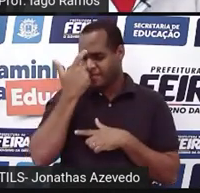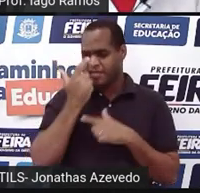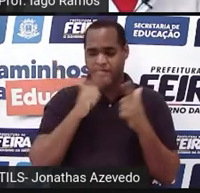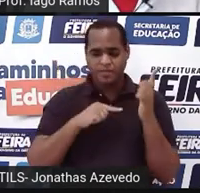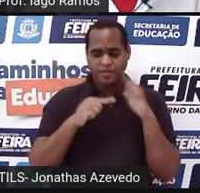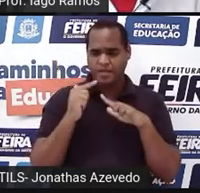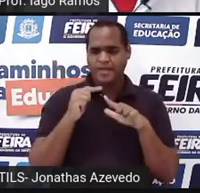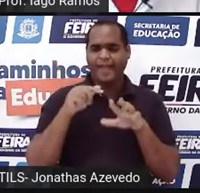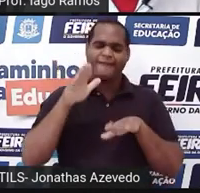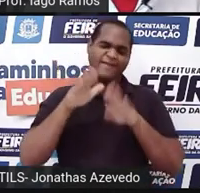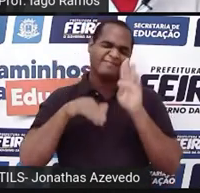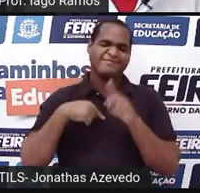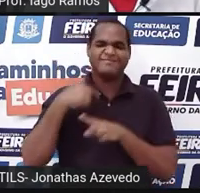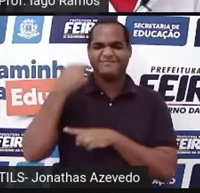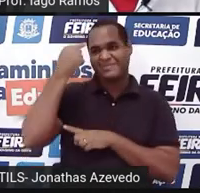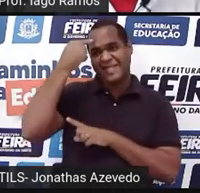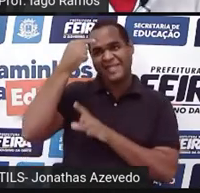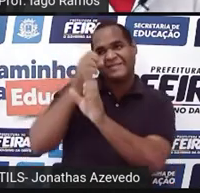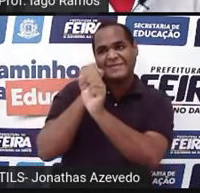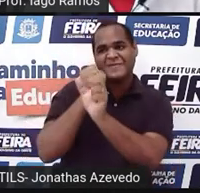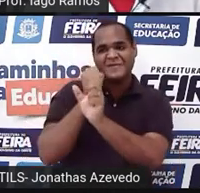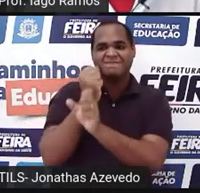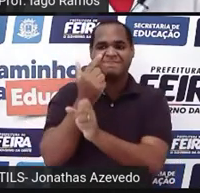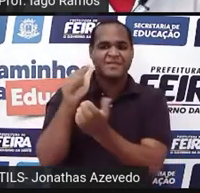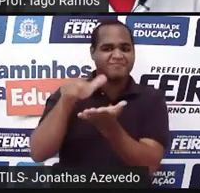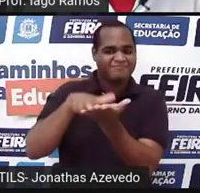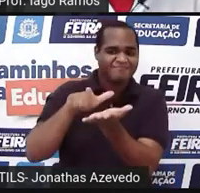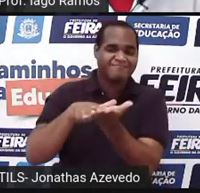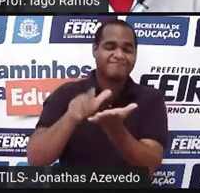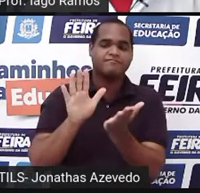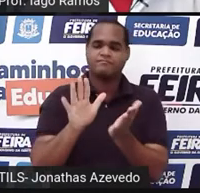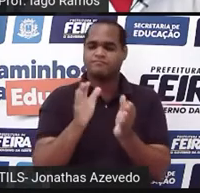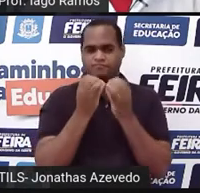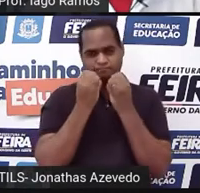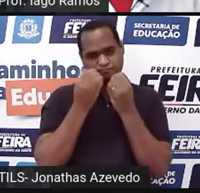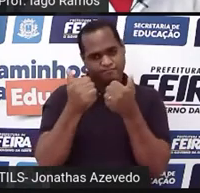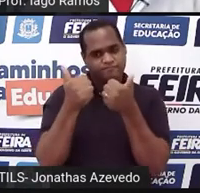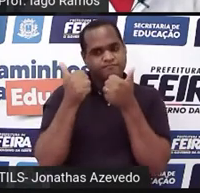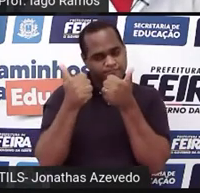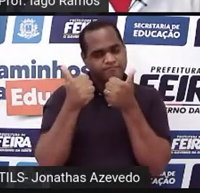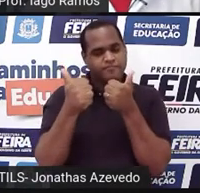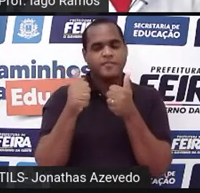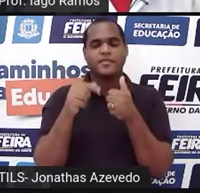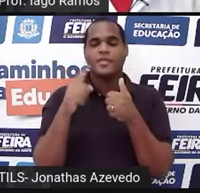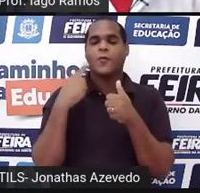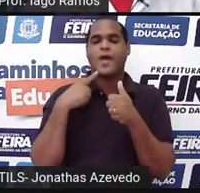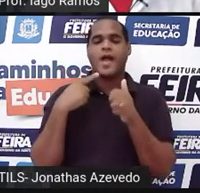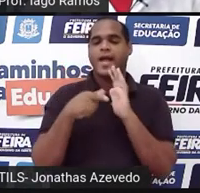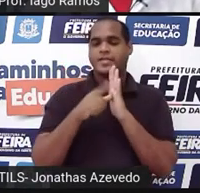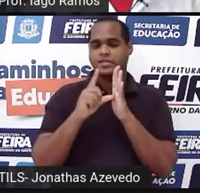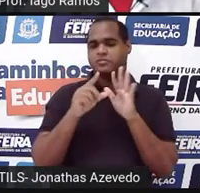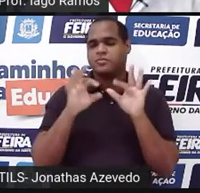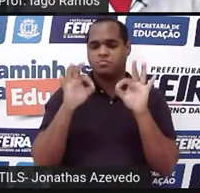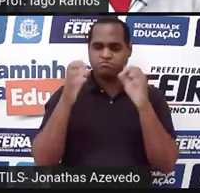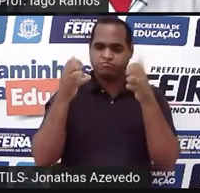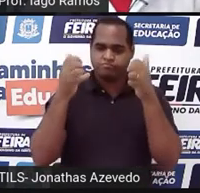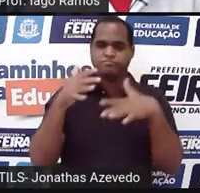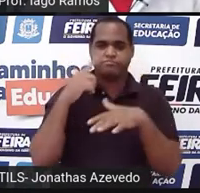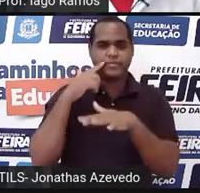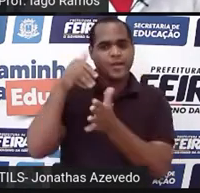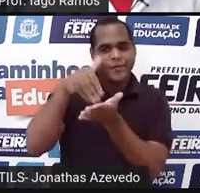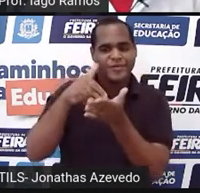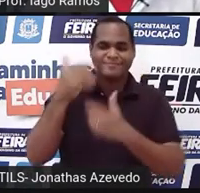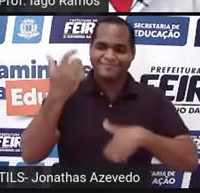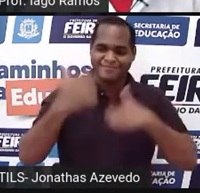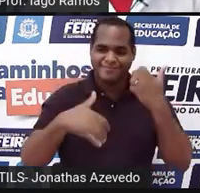a gente, às vezes, não tem a calculadora ou papel? Beleza, foi isso que a gente comentou até esse momento da aula. Então,